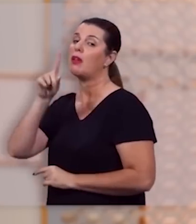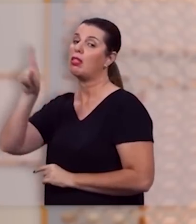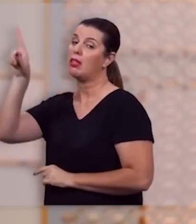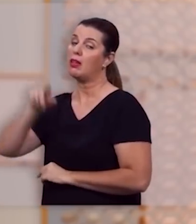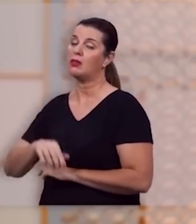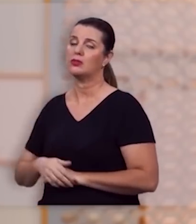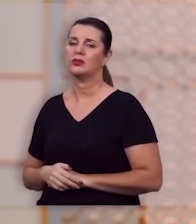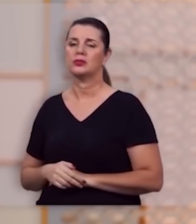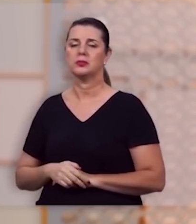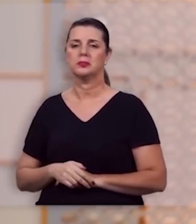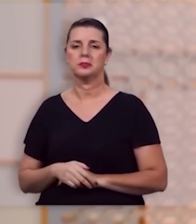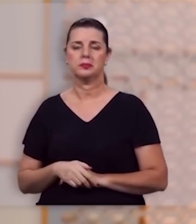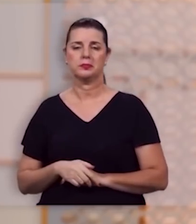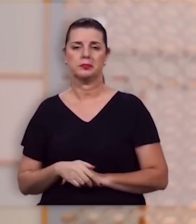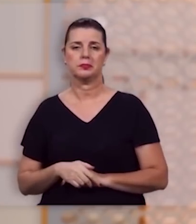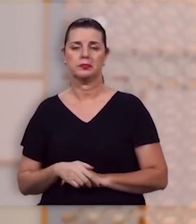deus